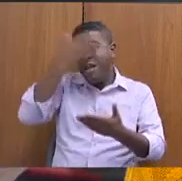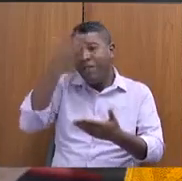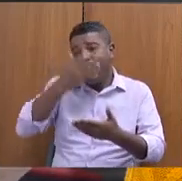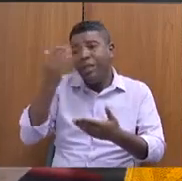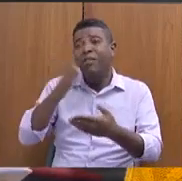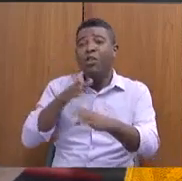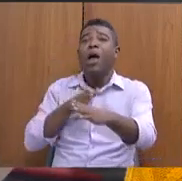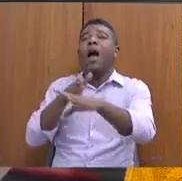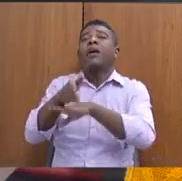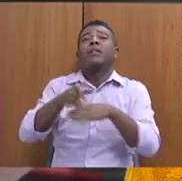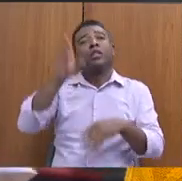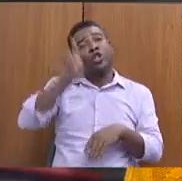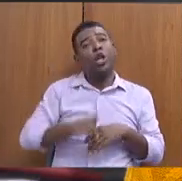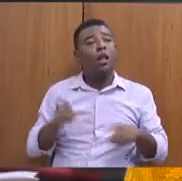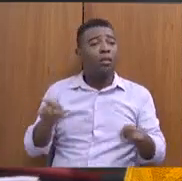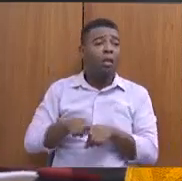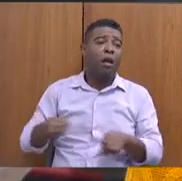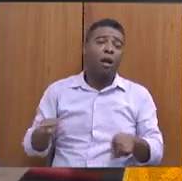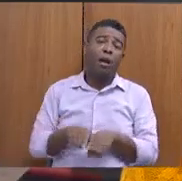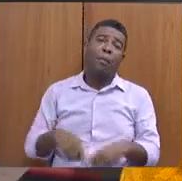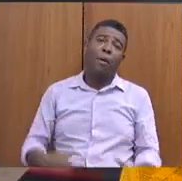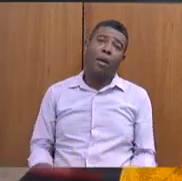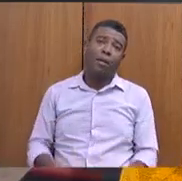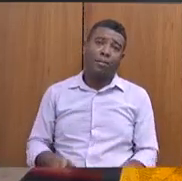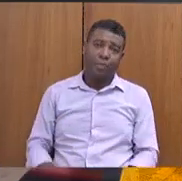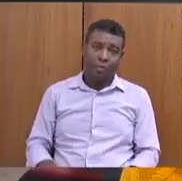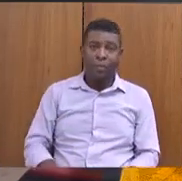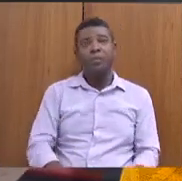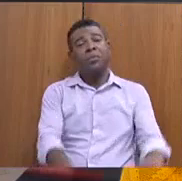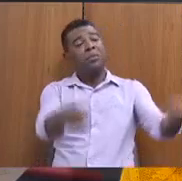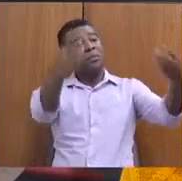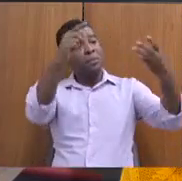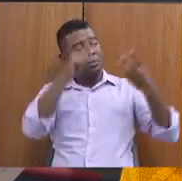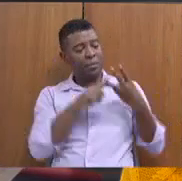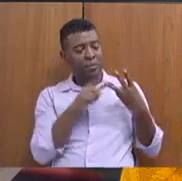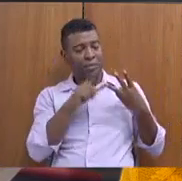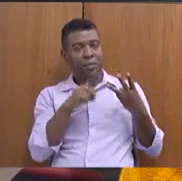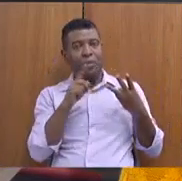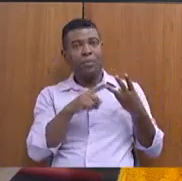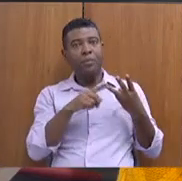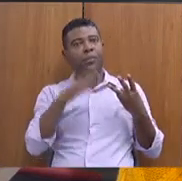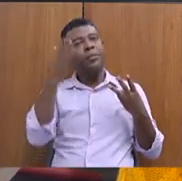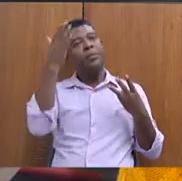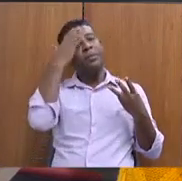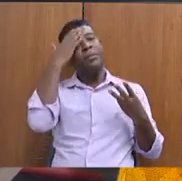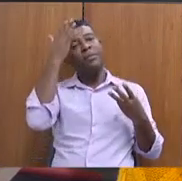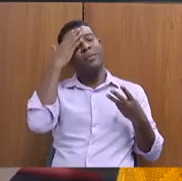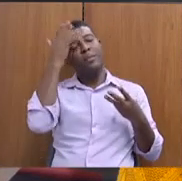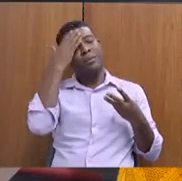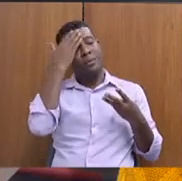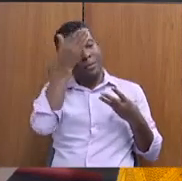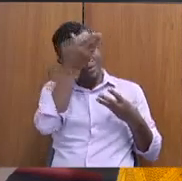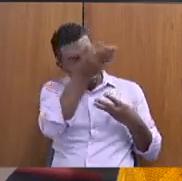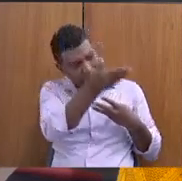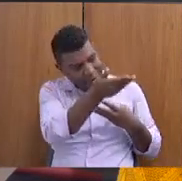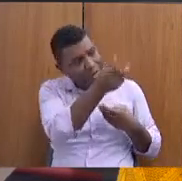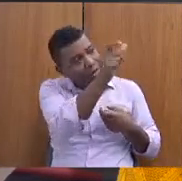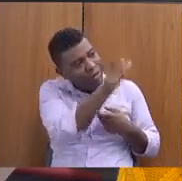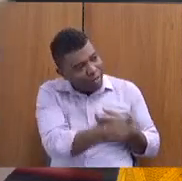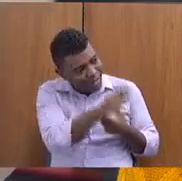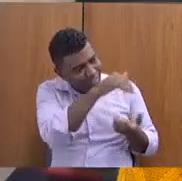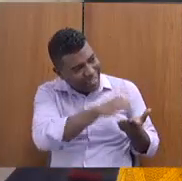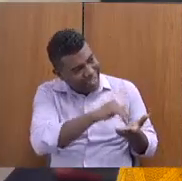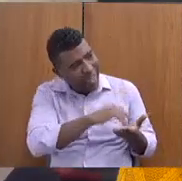um outro ponto que eu queria trazer. E o terceiro, secretária, sei da sua preocupação com a população indígena, mas a gente não viu na